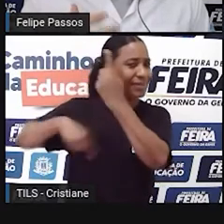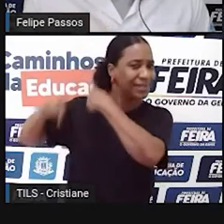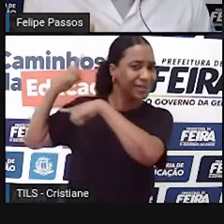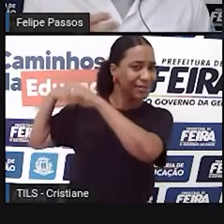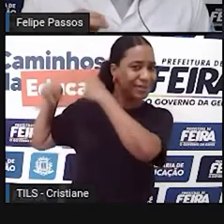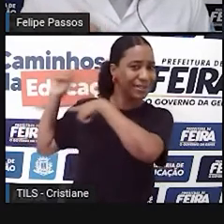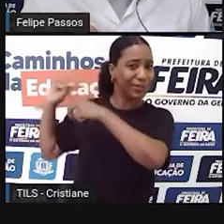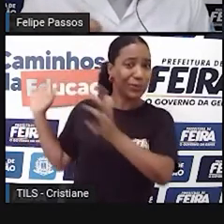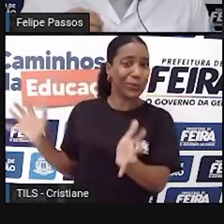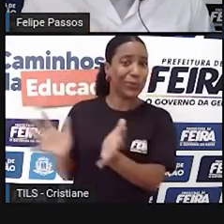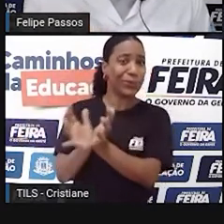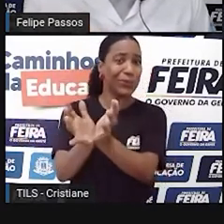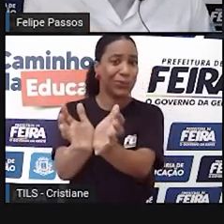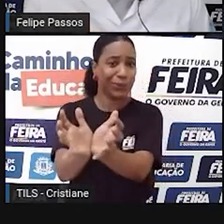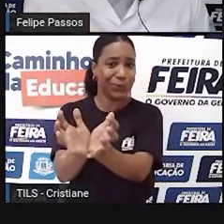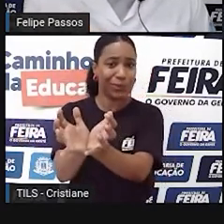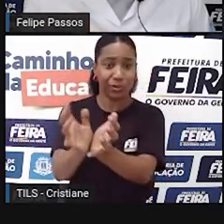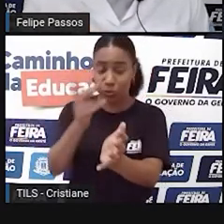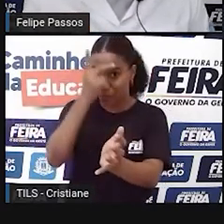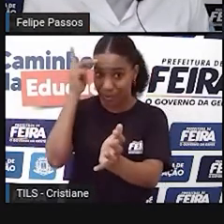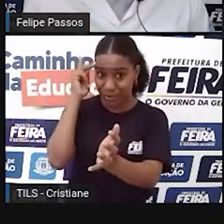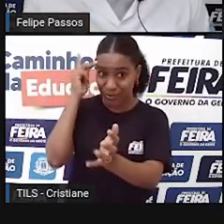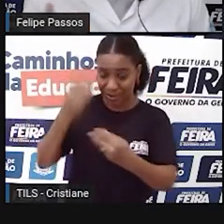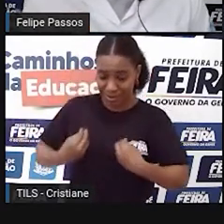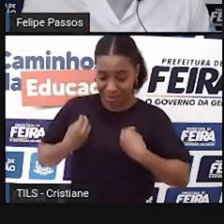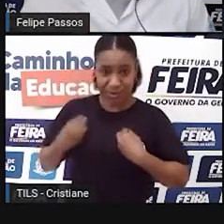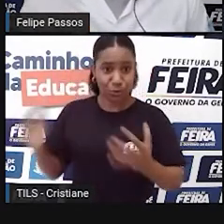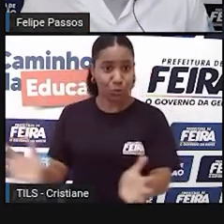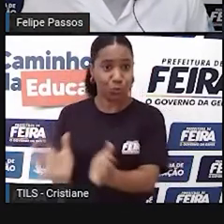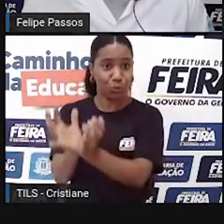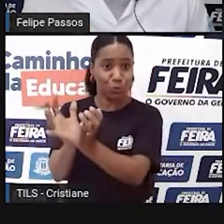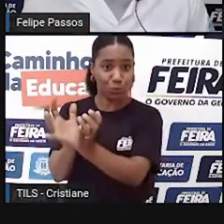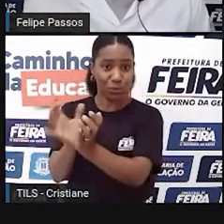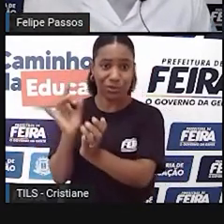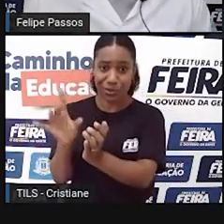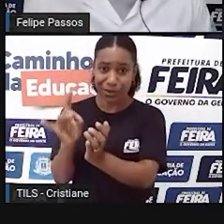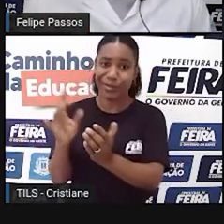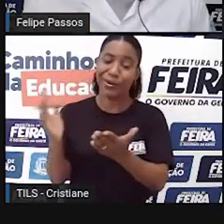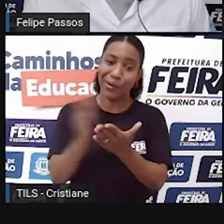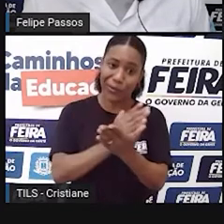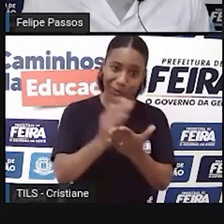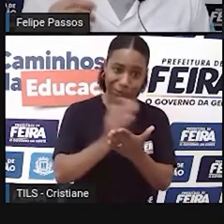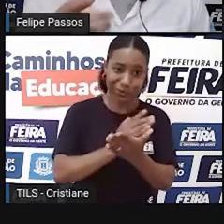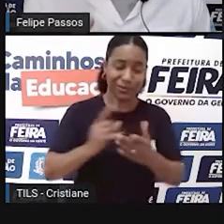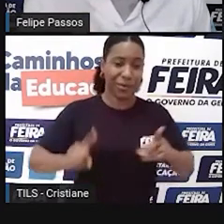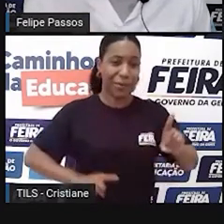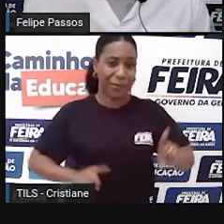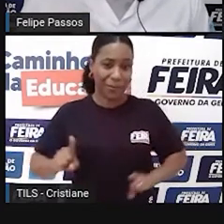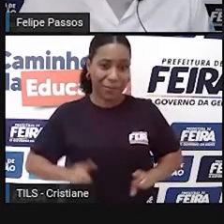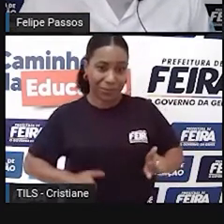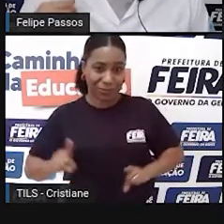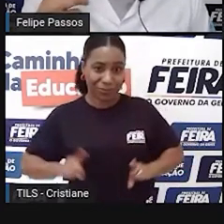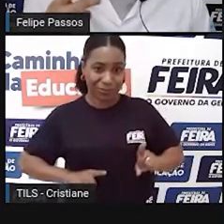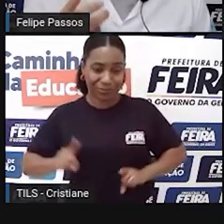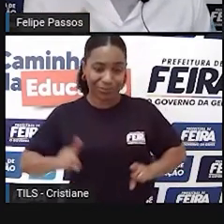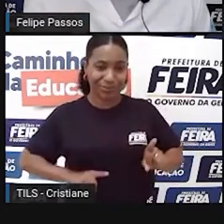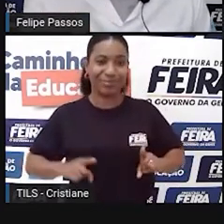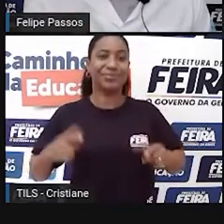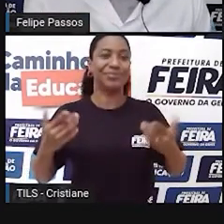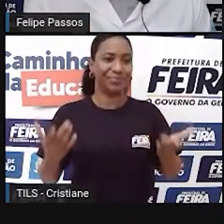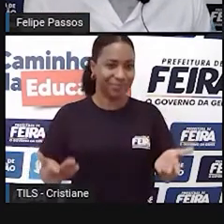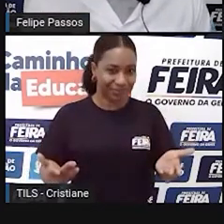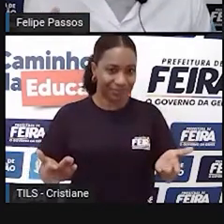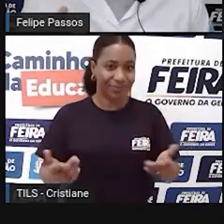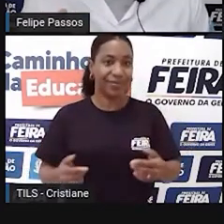foi só a espécie homo sapiens. Tínhamos alguns primos, o homo floresiensis, o